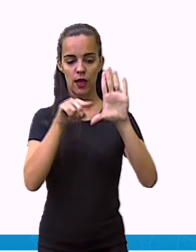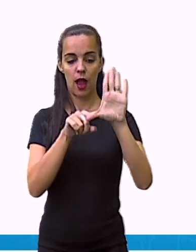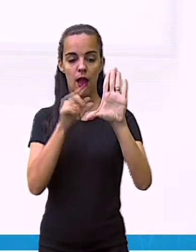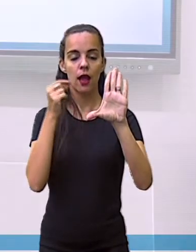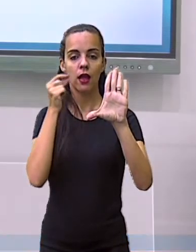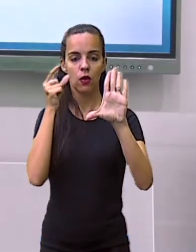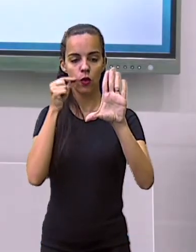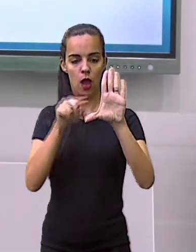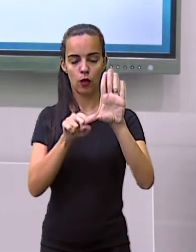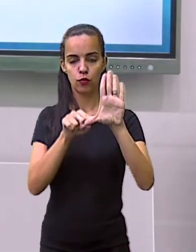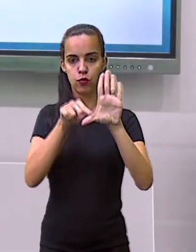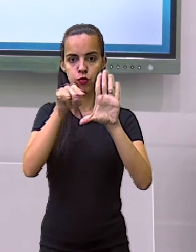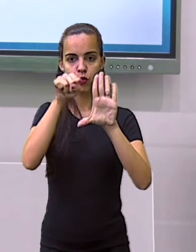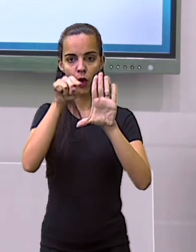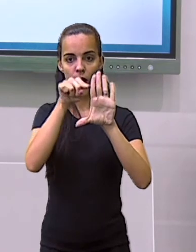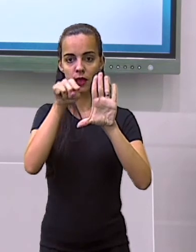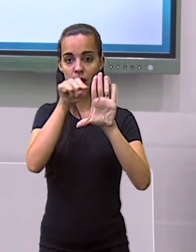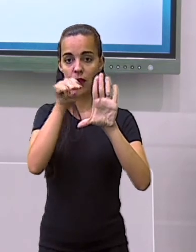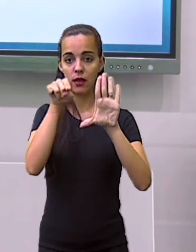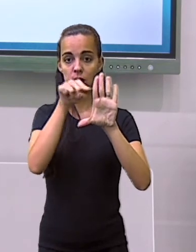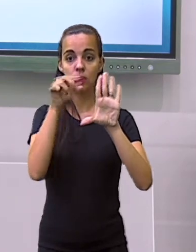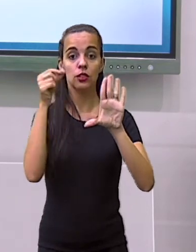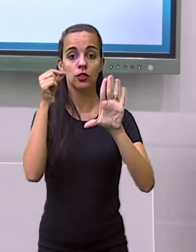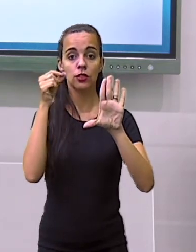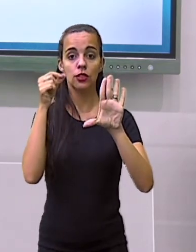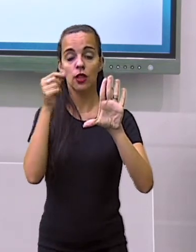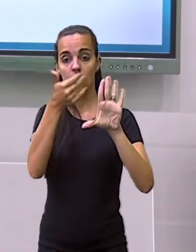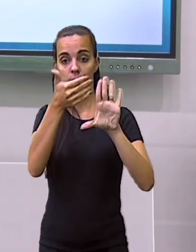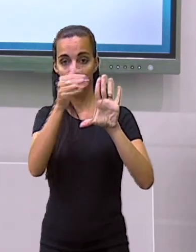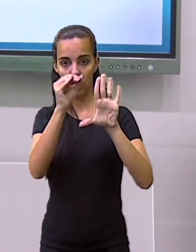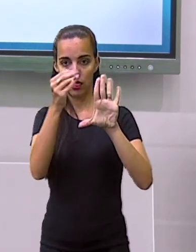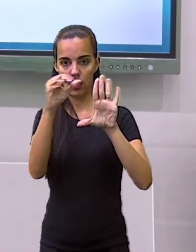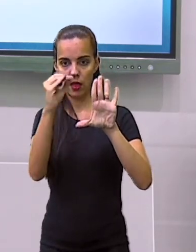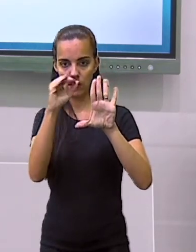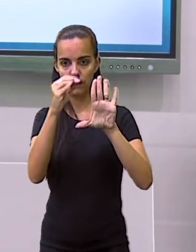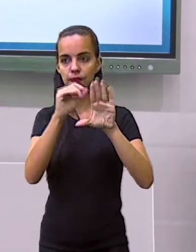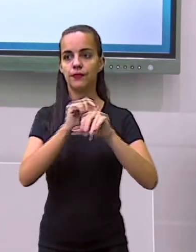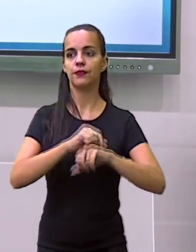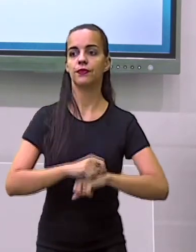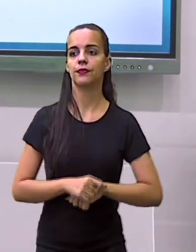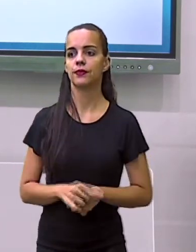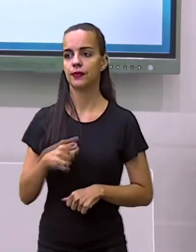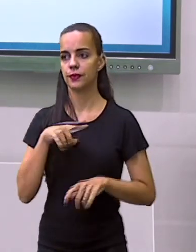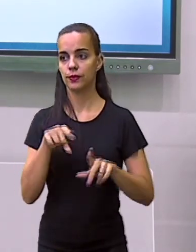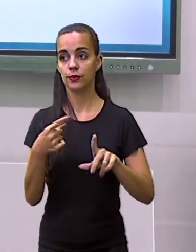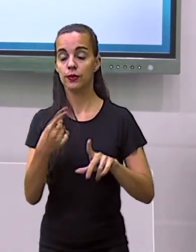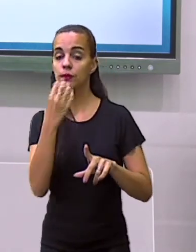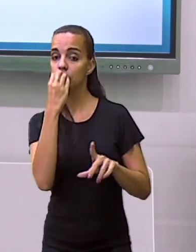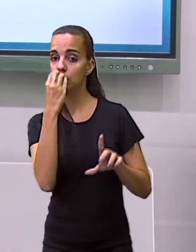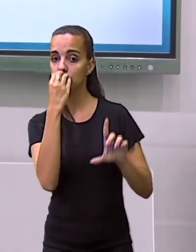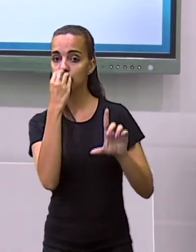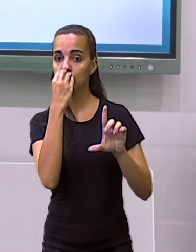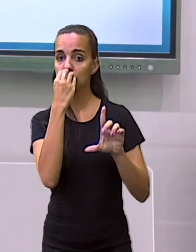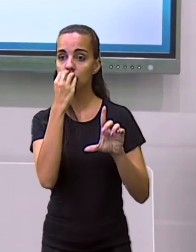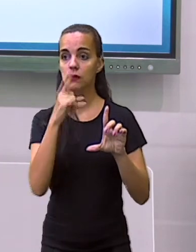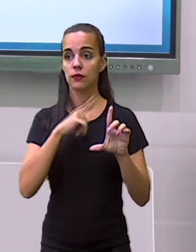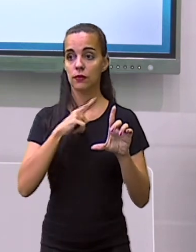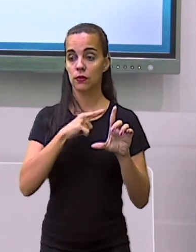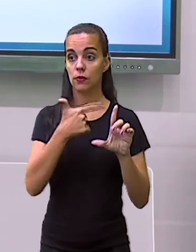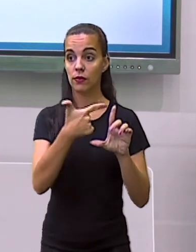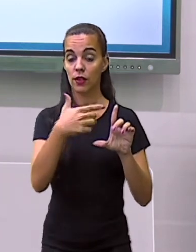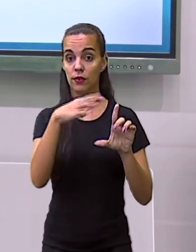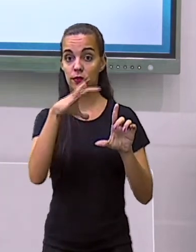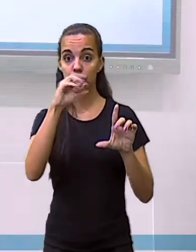o número 10. Eu não posso passar aqui da quantidade de pessoas 10. O cachorro, foram 20